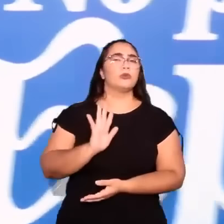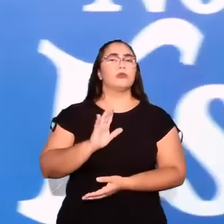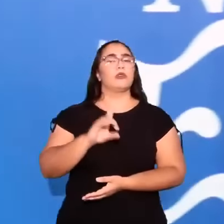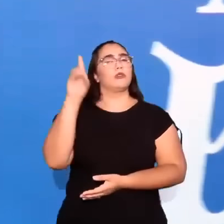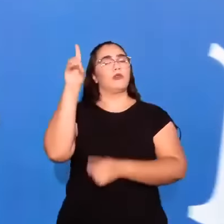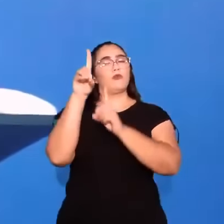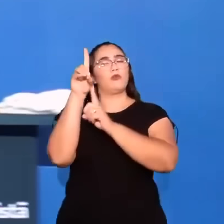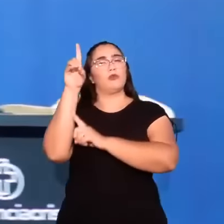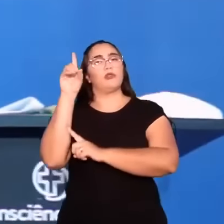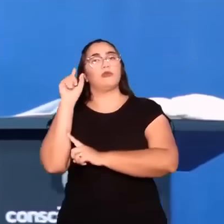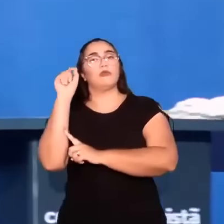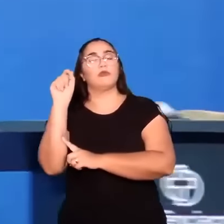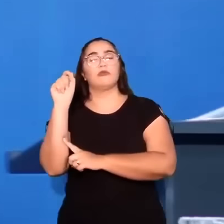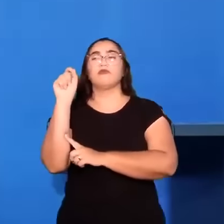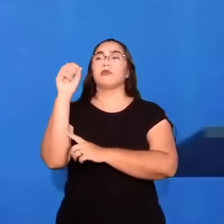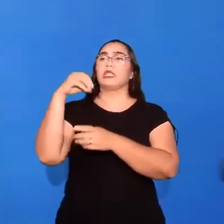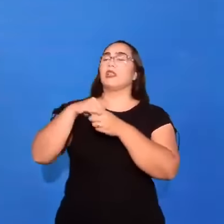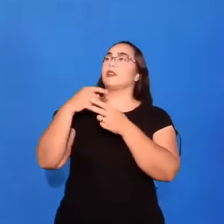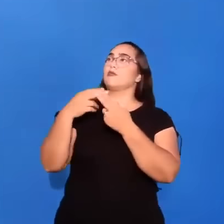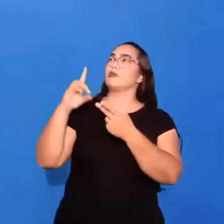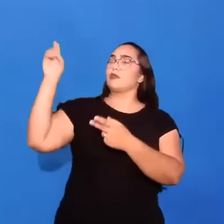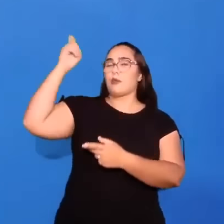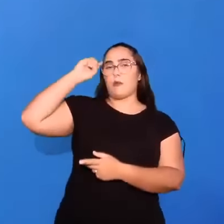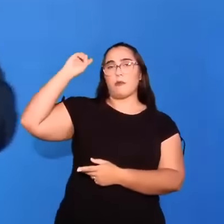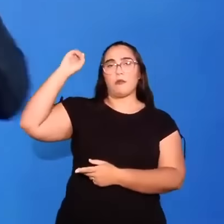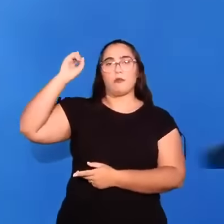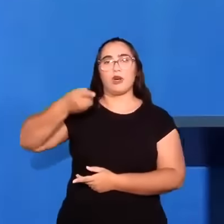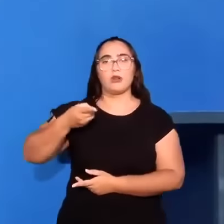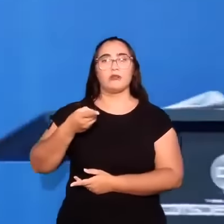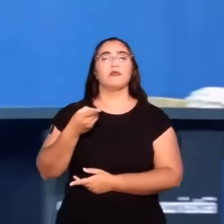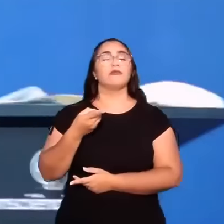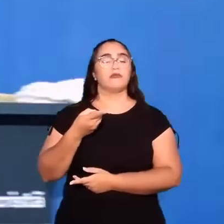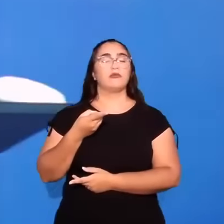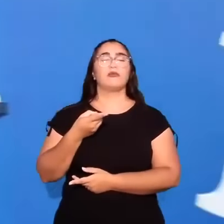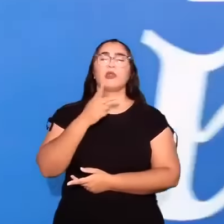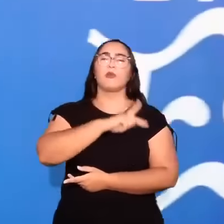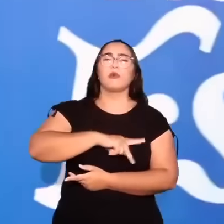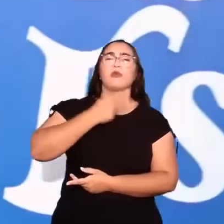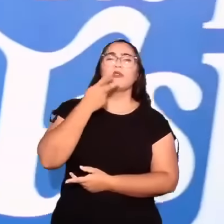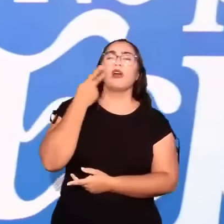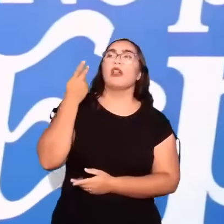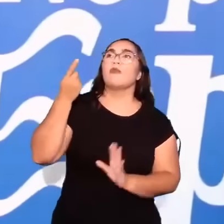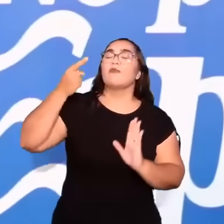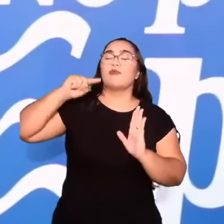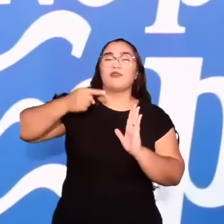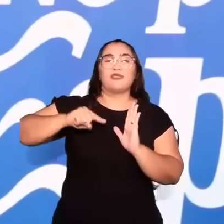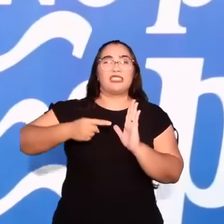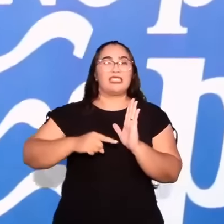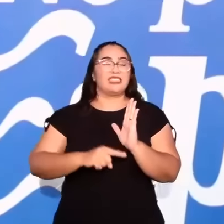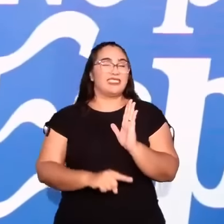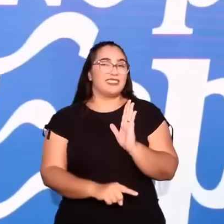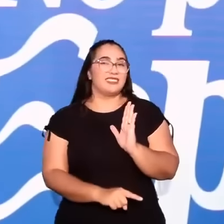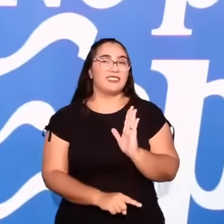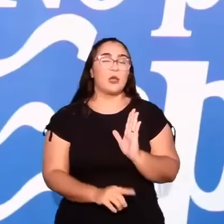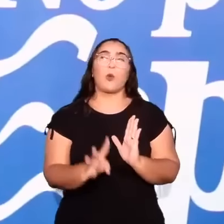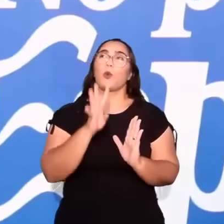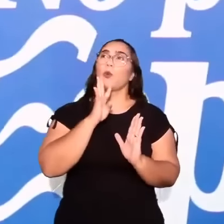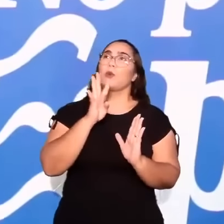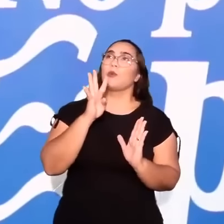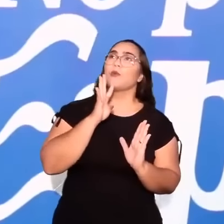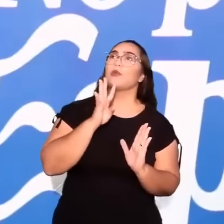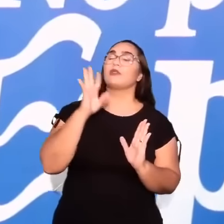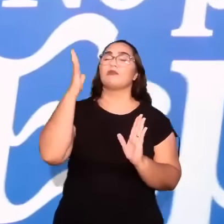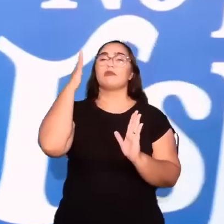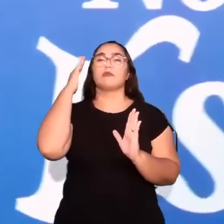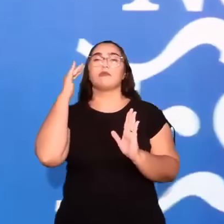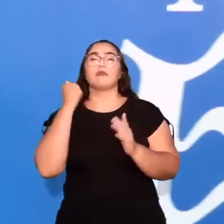vontade que está dentro dos seus decretos soberanos. insondáveis, insofismáveis. Quando Paulo diz. Oh, profundidade da riqueza. Tanto do conhecimento, como do